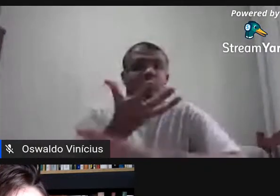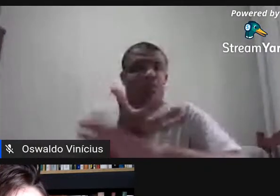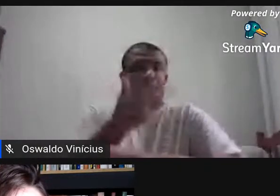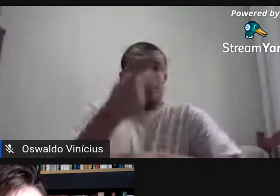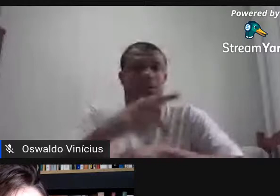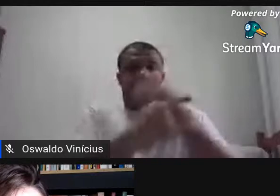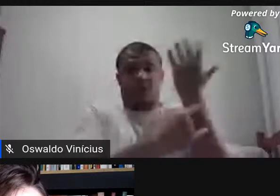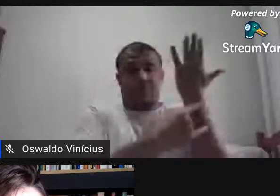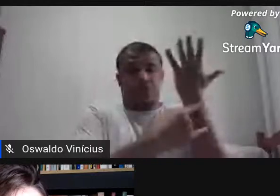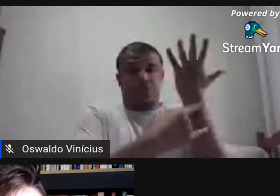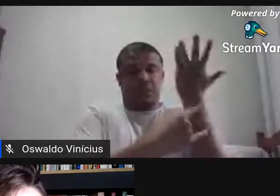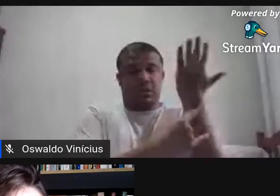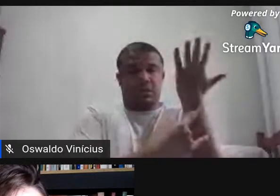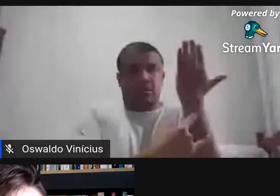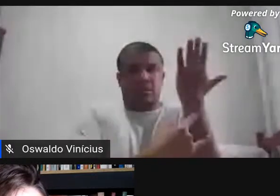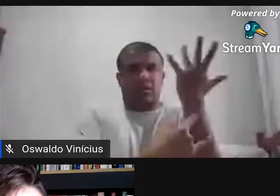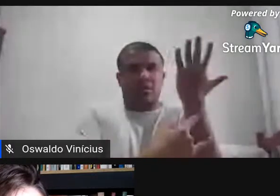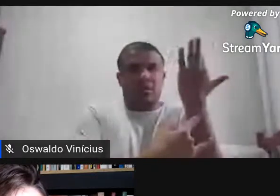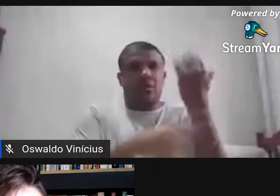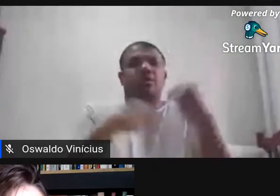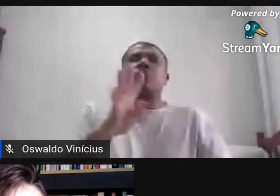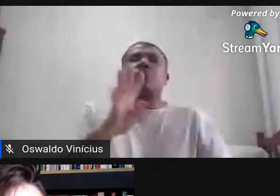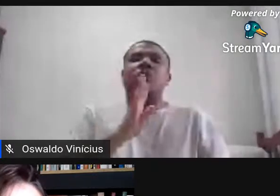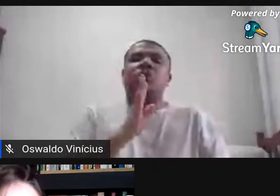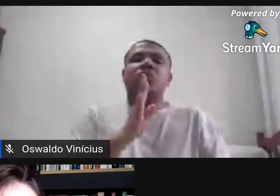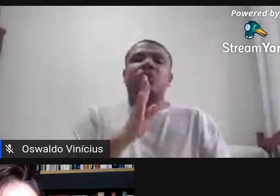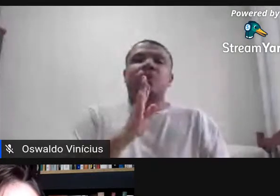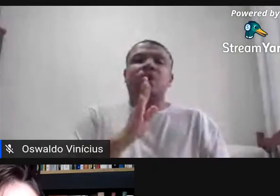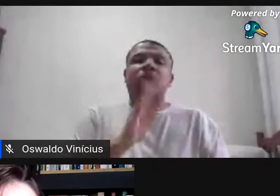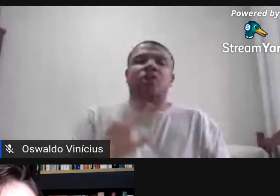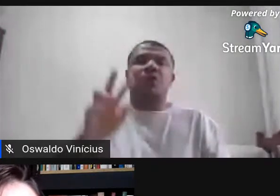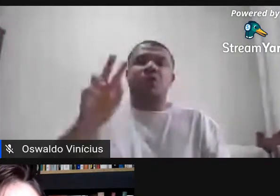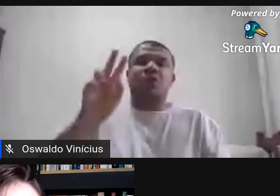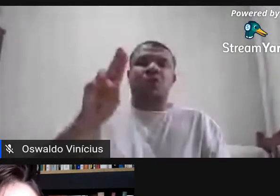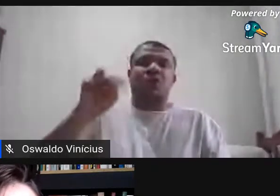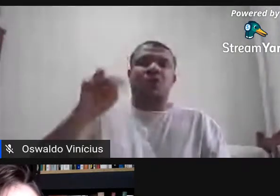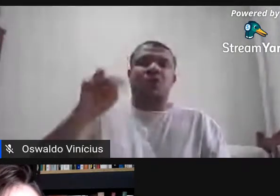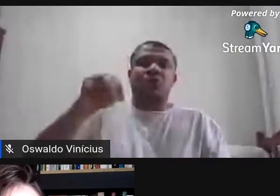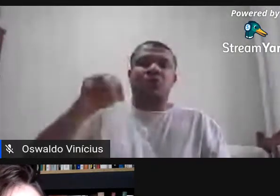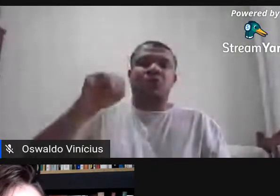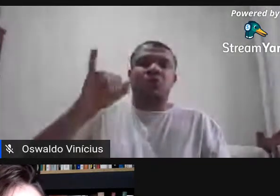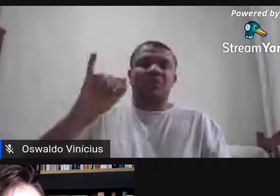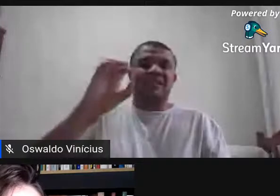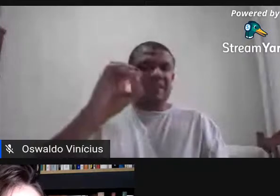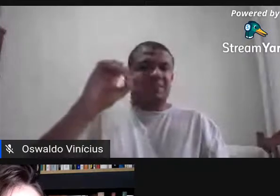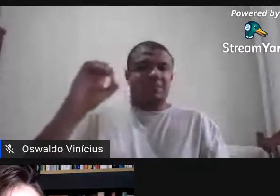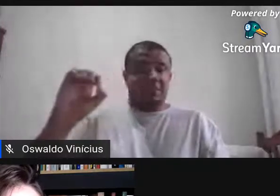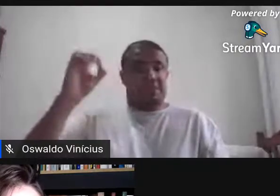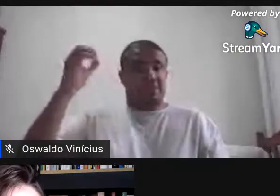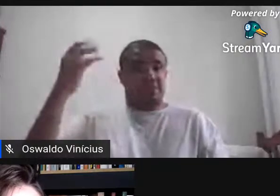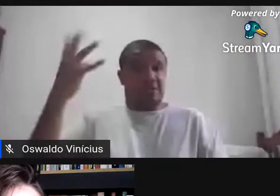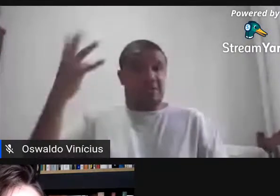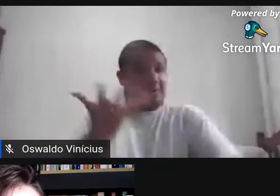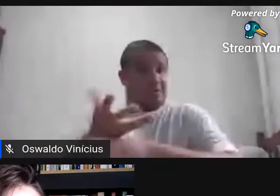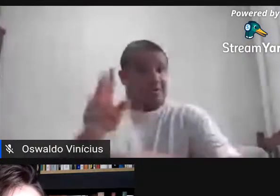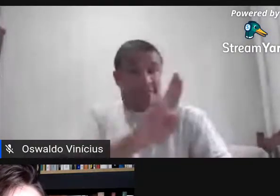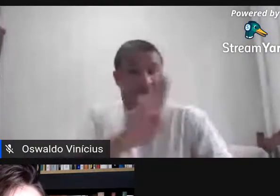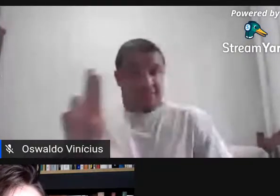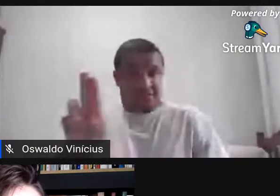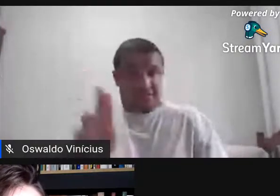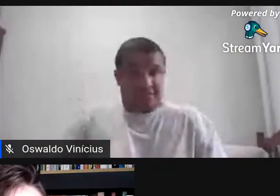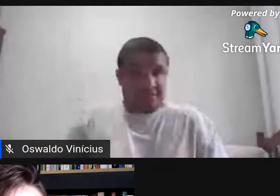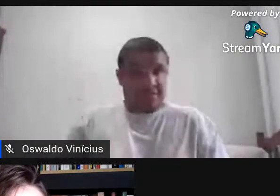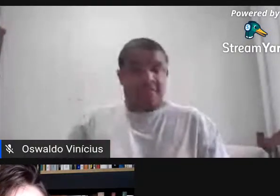que, né, que a gente conhece como UNI004, né? E isso foi, novamente, organizado pela